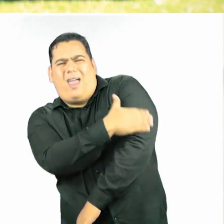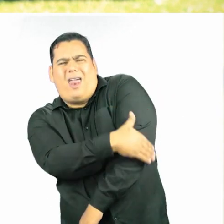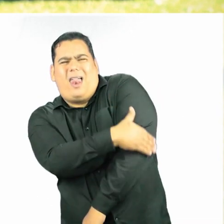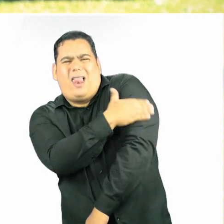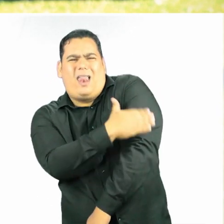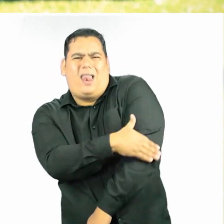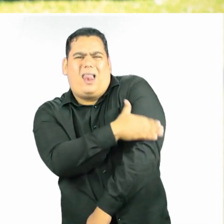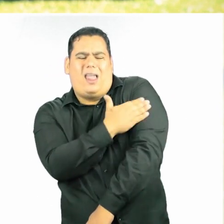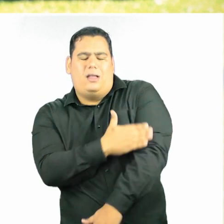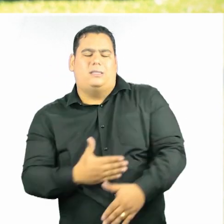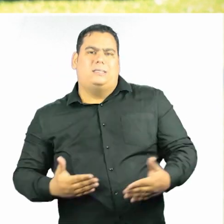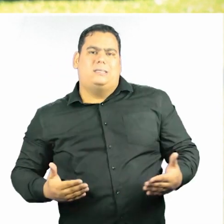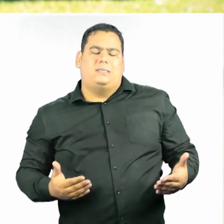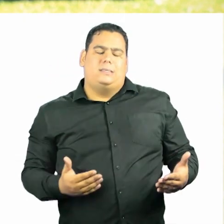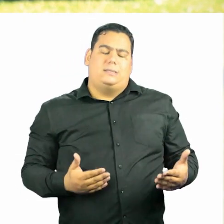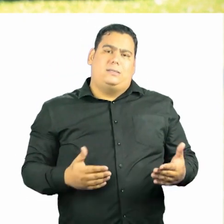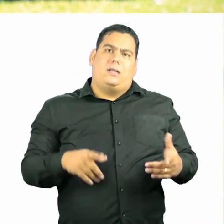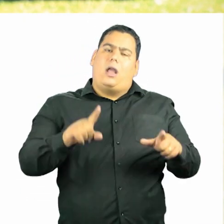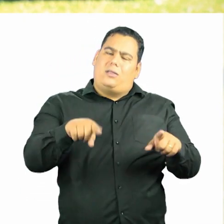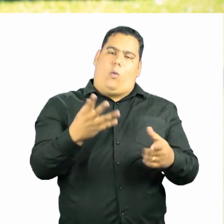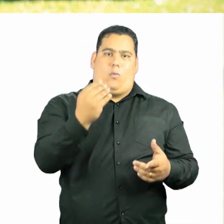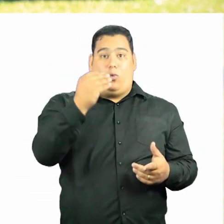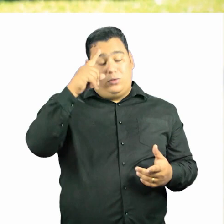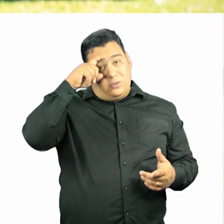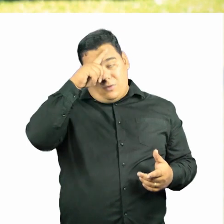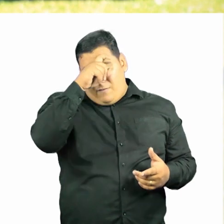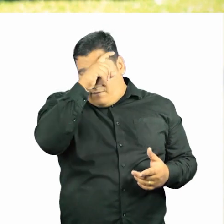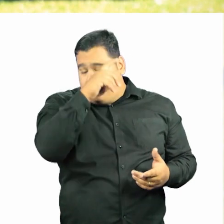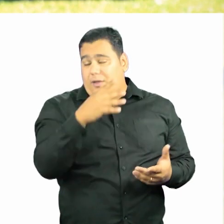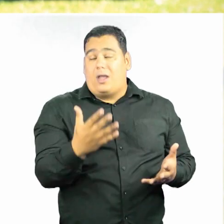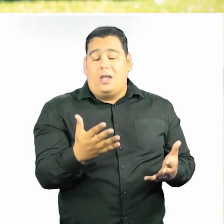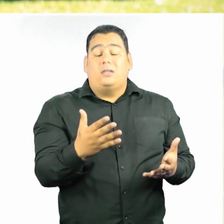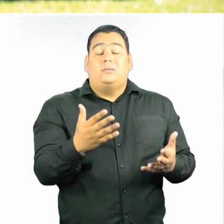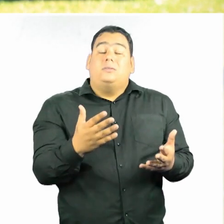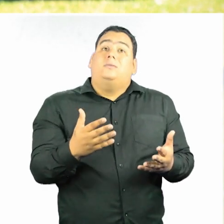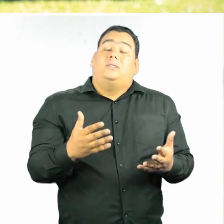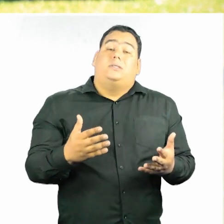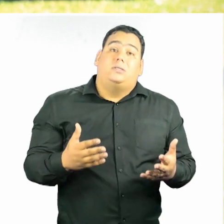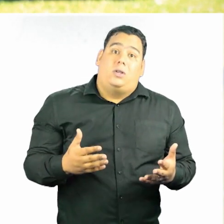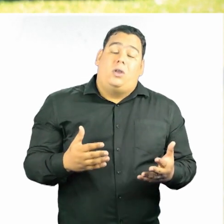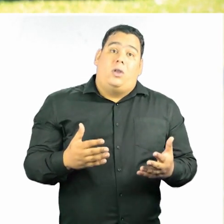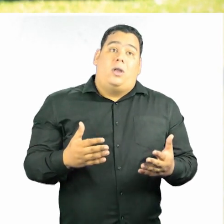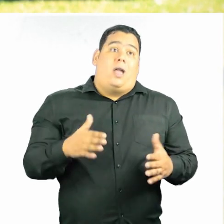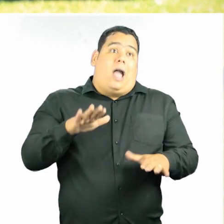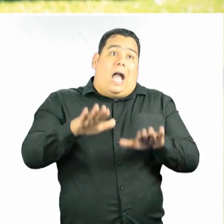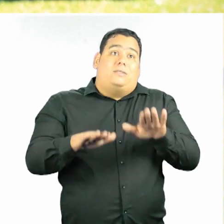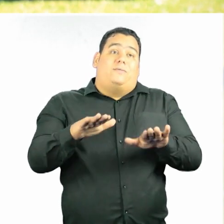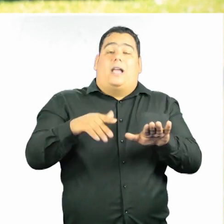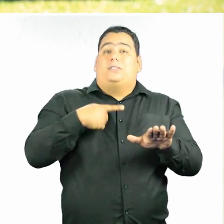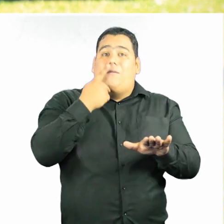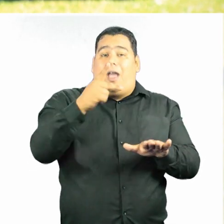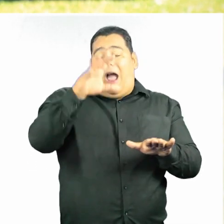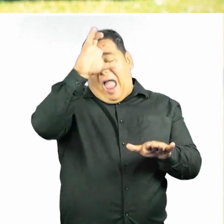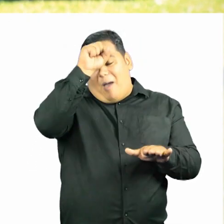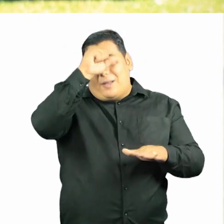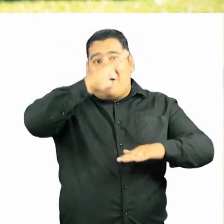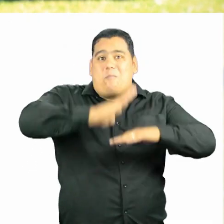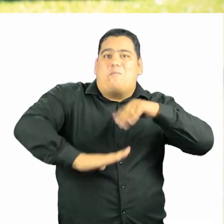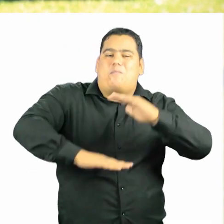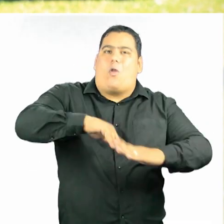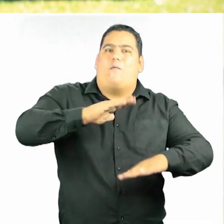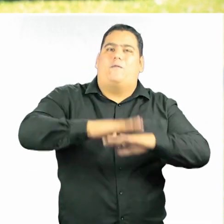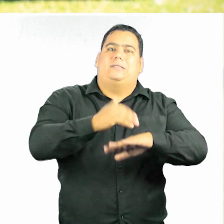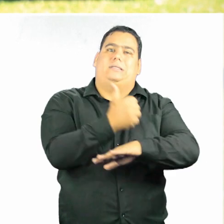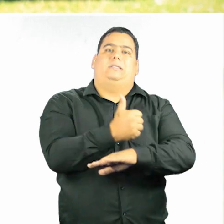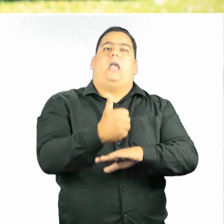então foi muito difícil. Não vou dizer para vocês que você aprender a sua profissão no corpo da tua